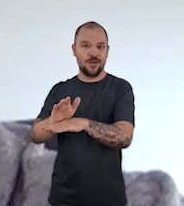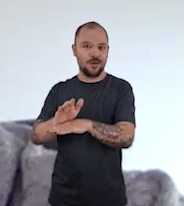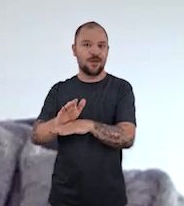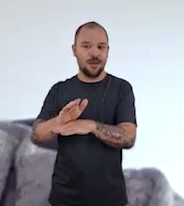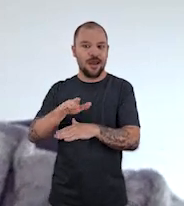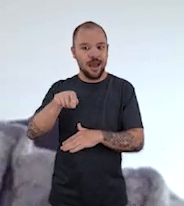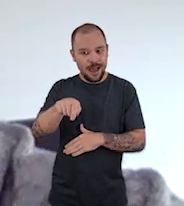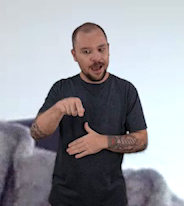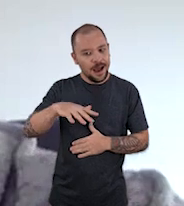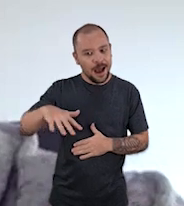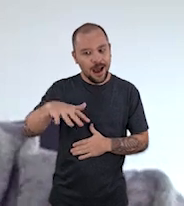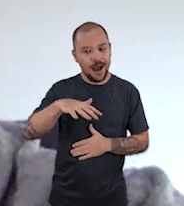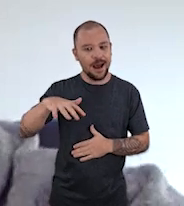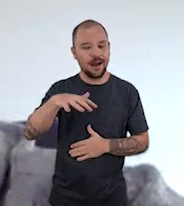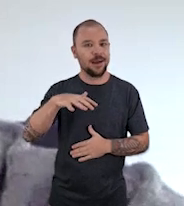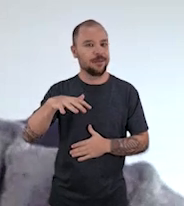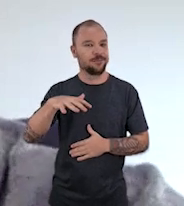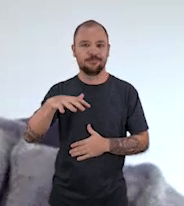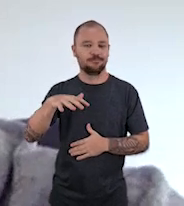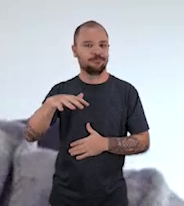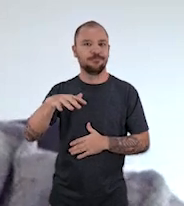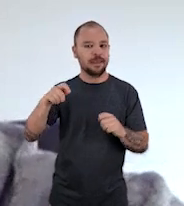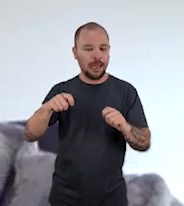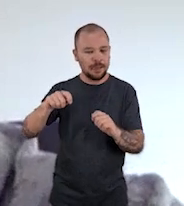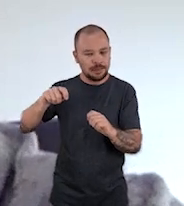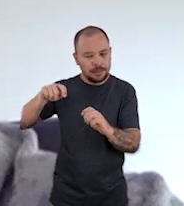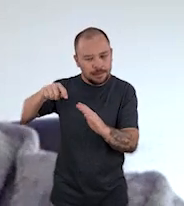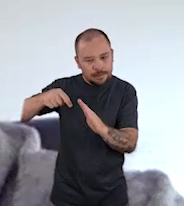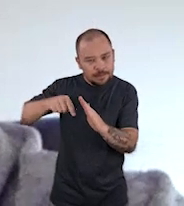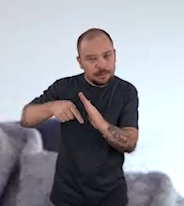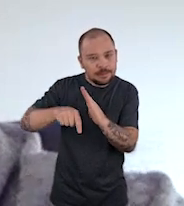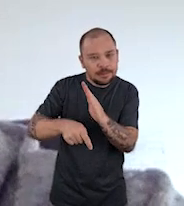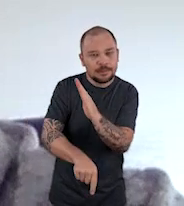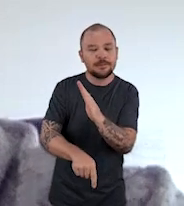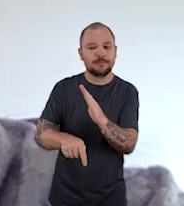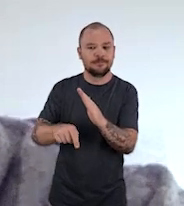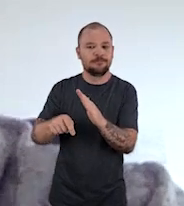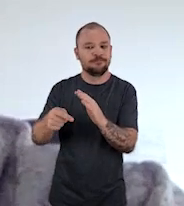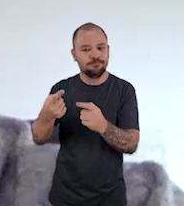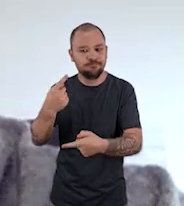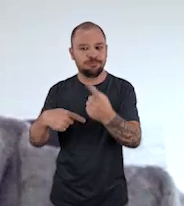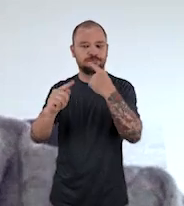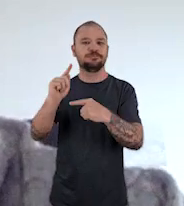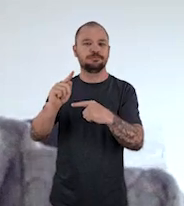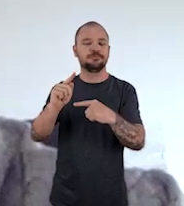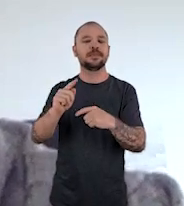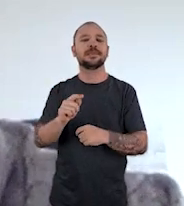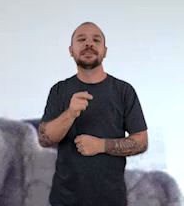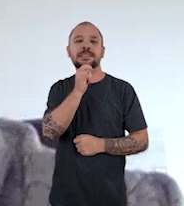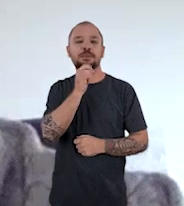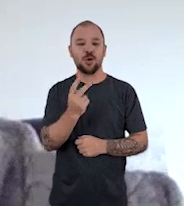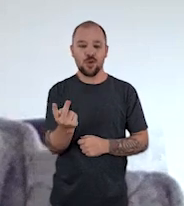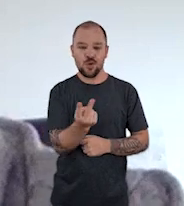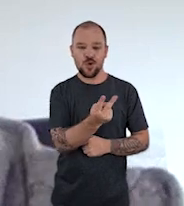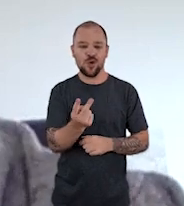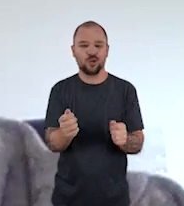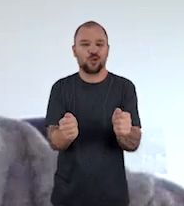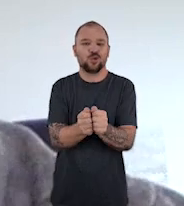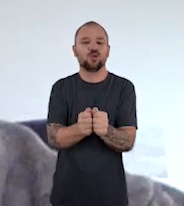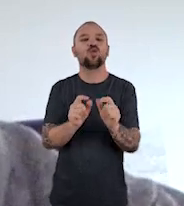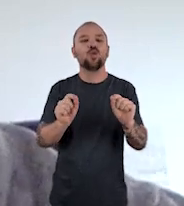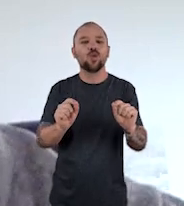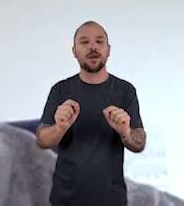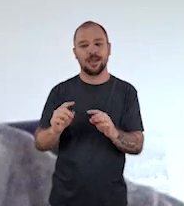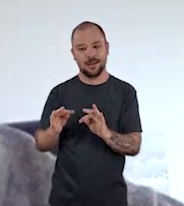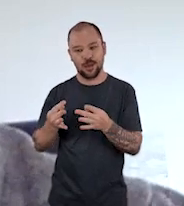interferir, muitas vezes, fortemente naquela área onde ele está atuando, né? Então, são duas coisas que andam juntas, a